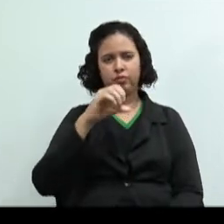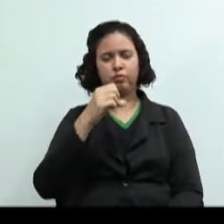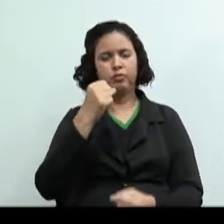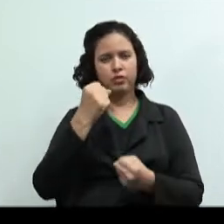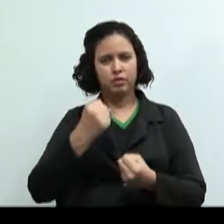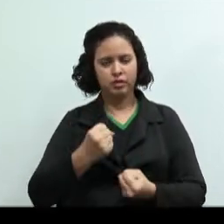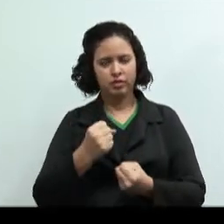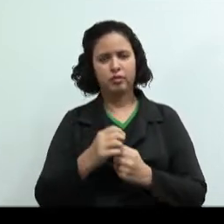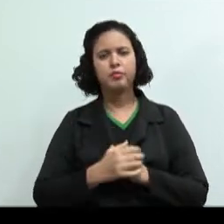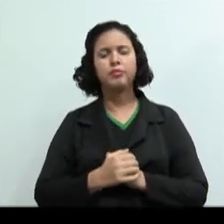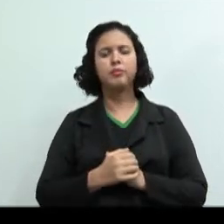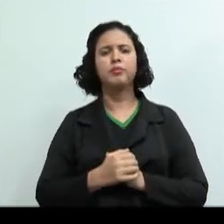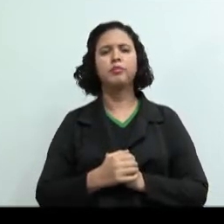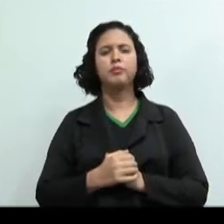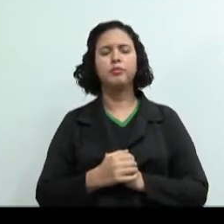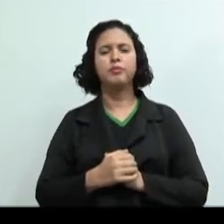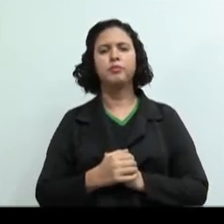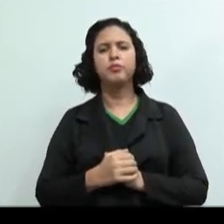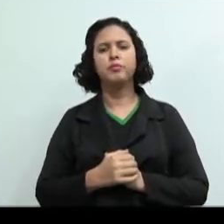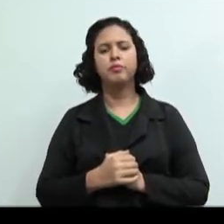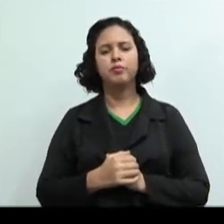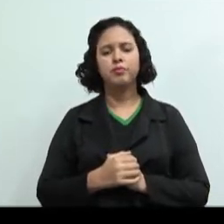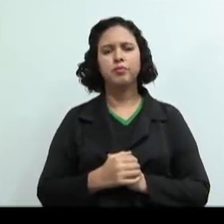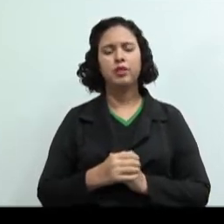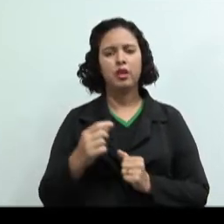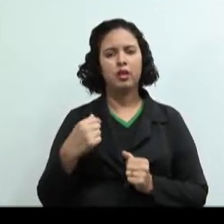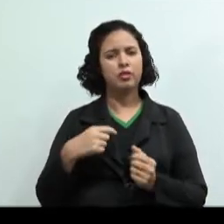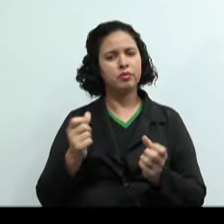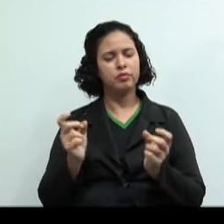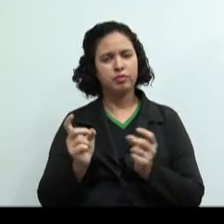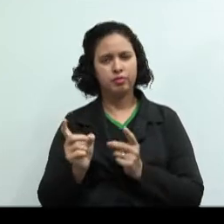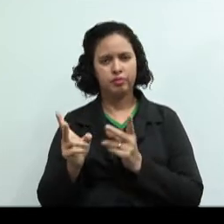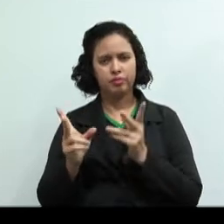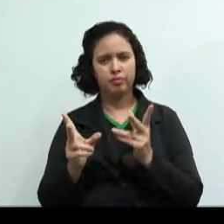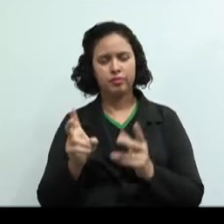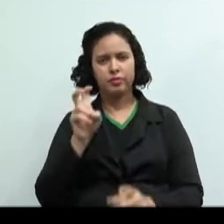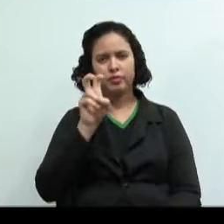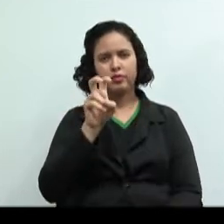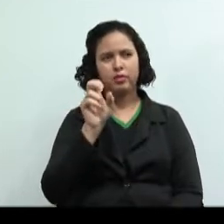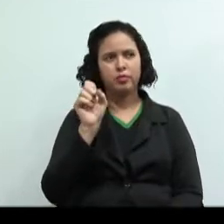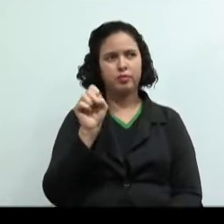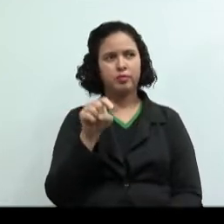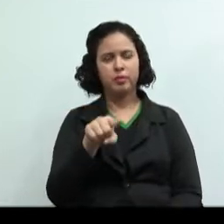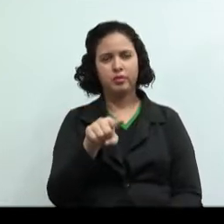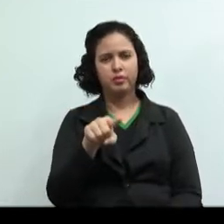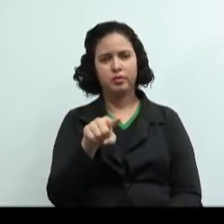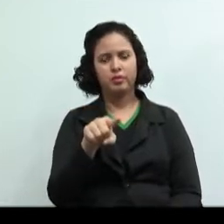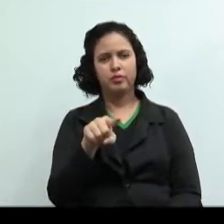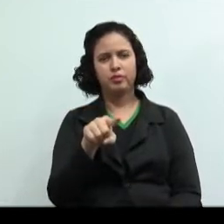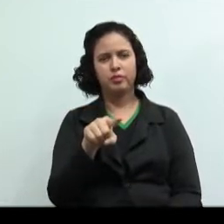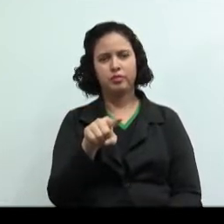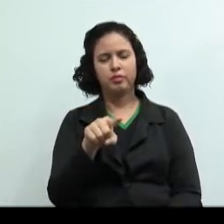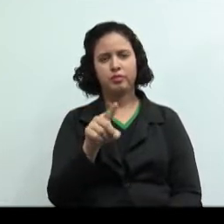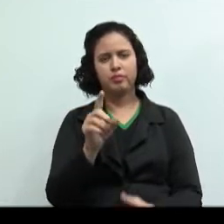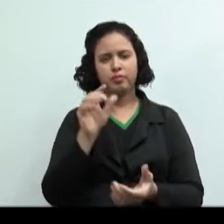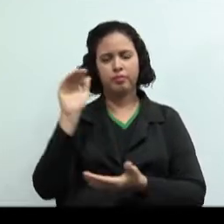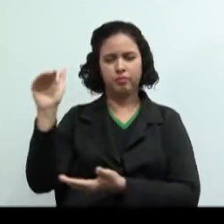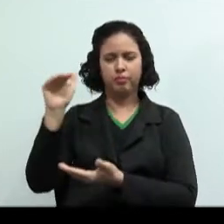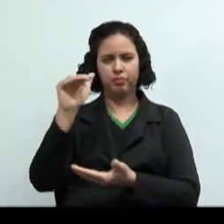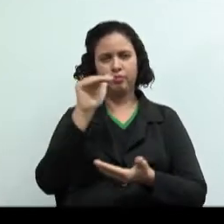o estoque inicial que eu tenho... Aí, eu fiz uma venda de 5 mil sacos.